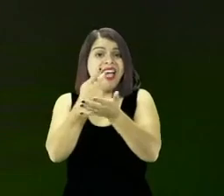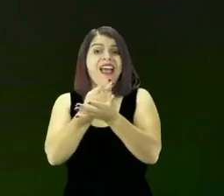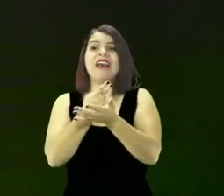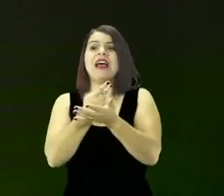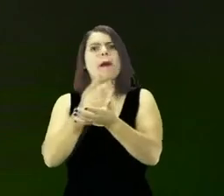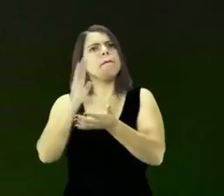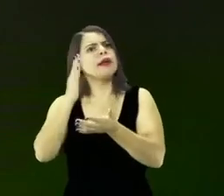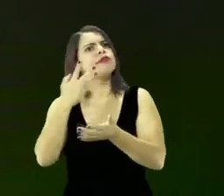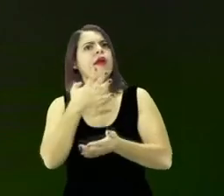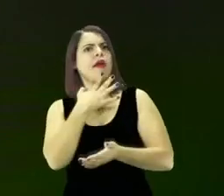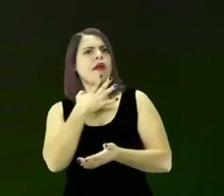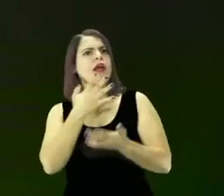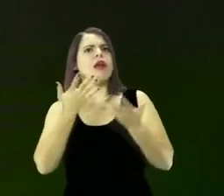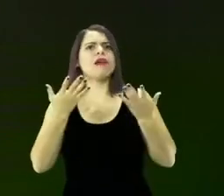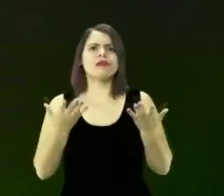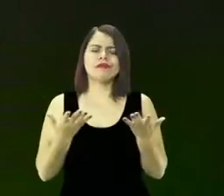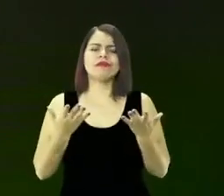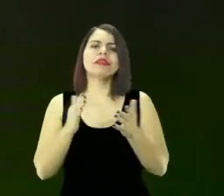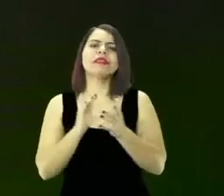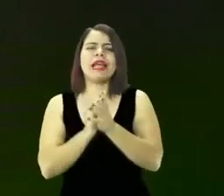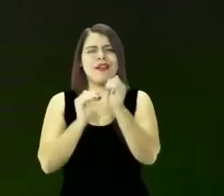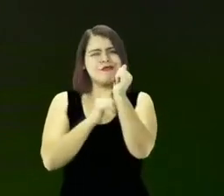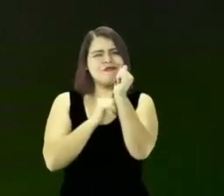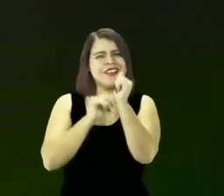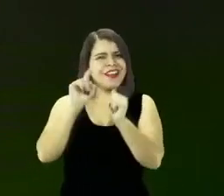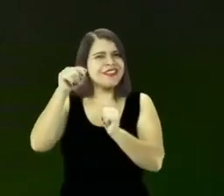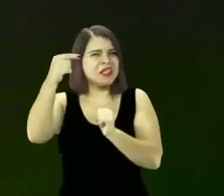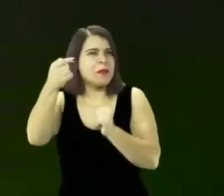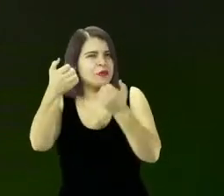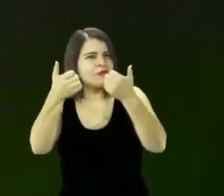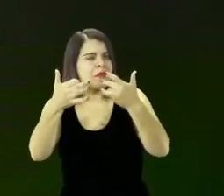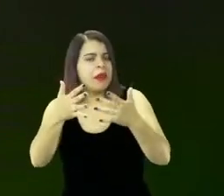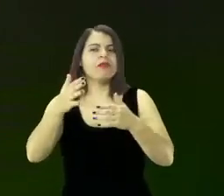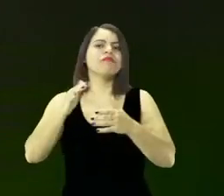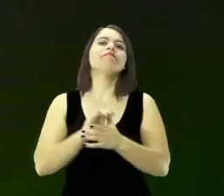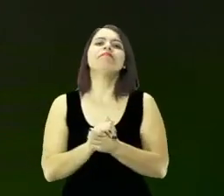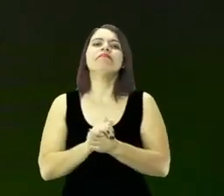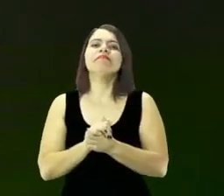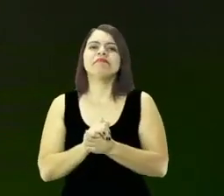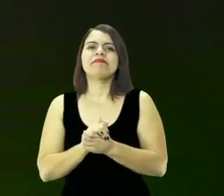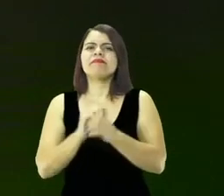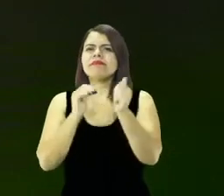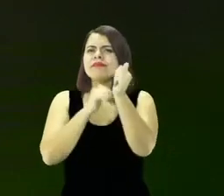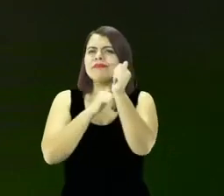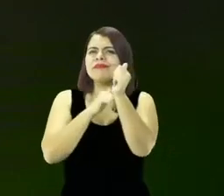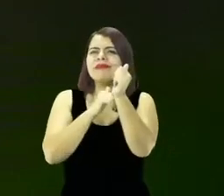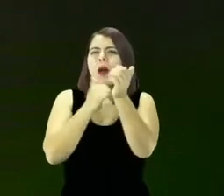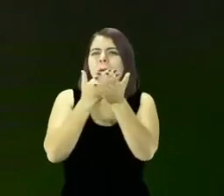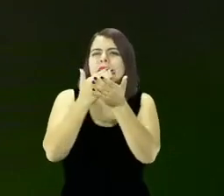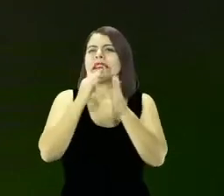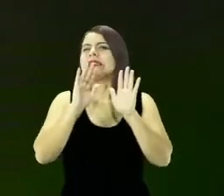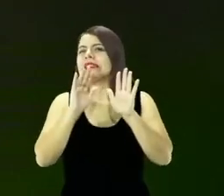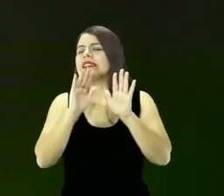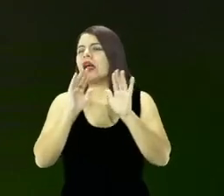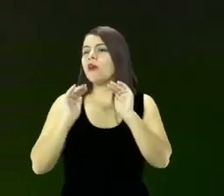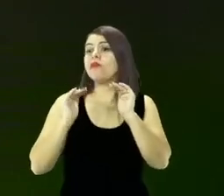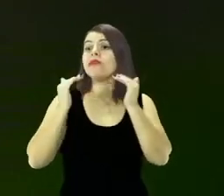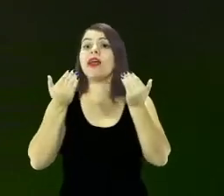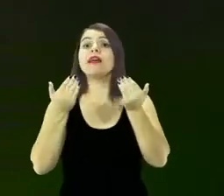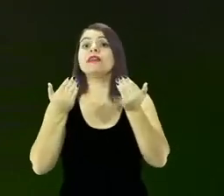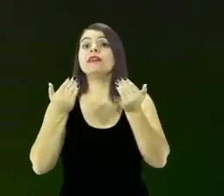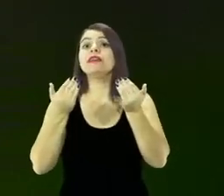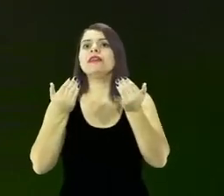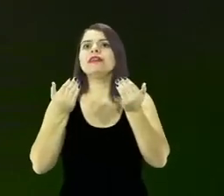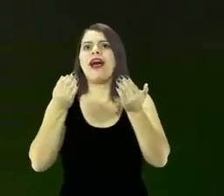Aí tem um segredinho aqui que eu vou falar daqui a pouquinho. E a partir desse segredinho que acontece na nossa vida, a gente começa a